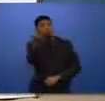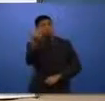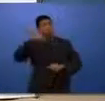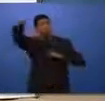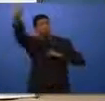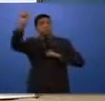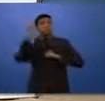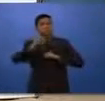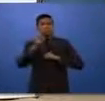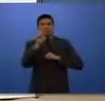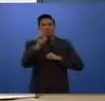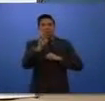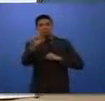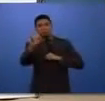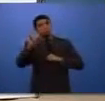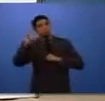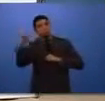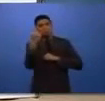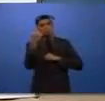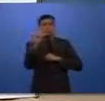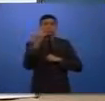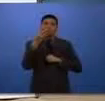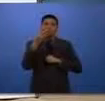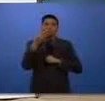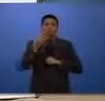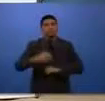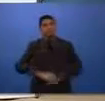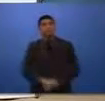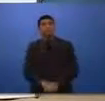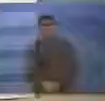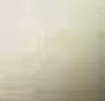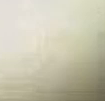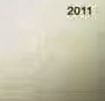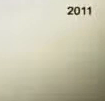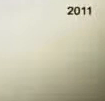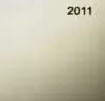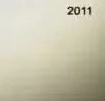Seja você também um super-herói. Denuncie. 181 Narco Denúncia.